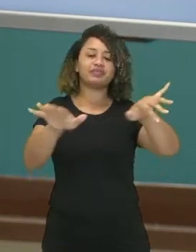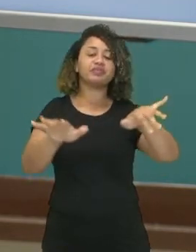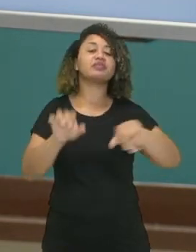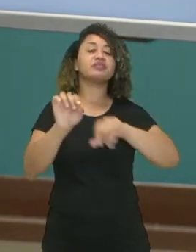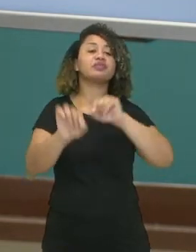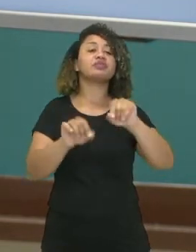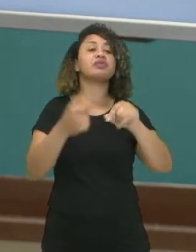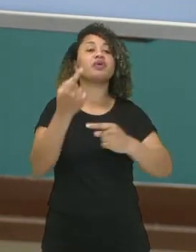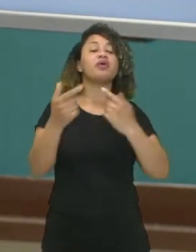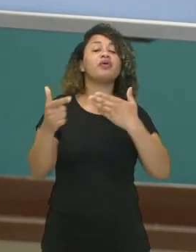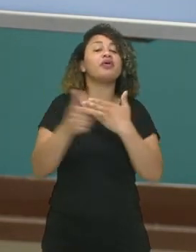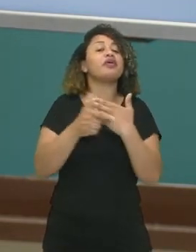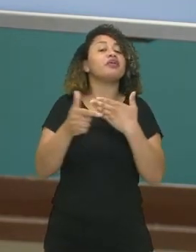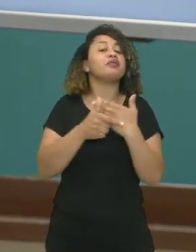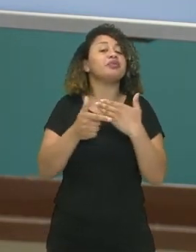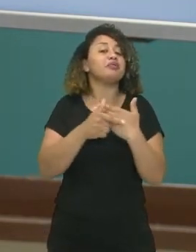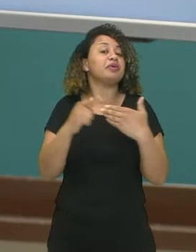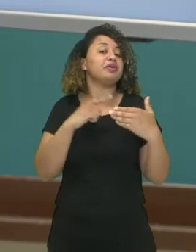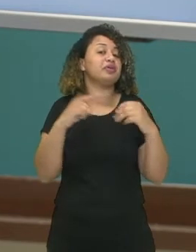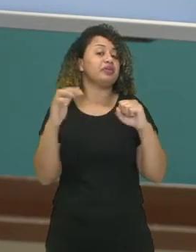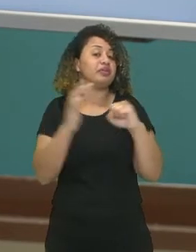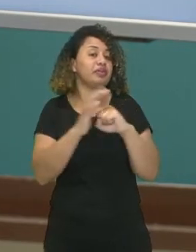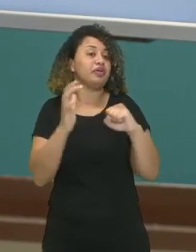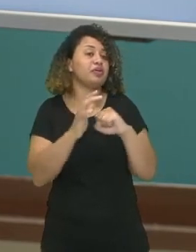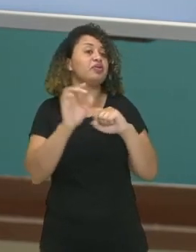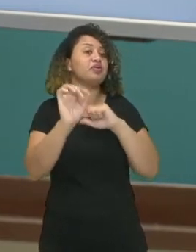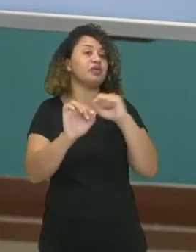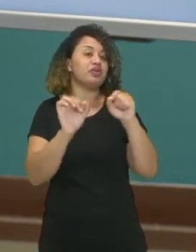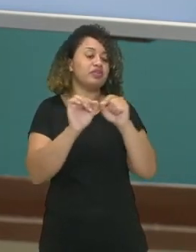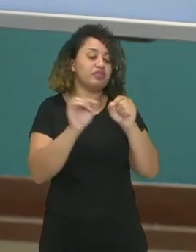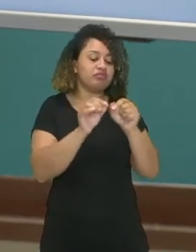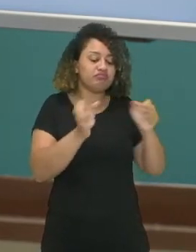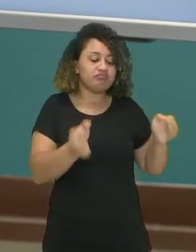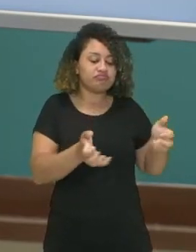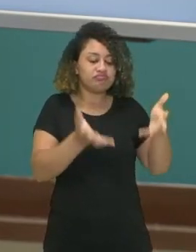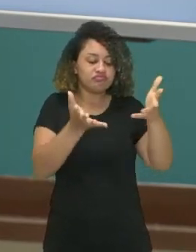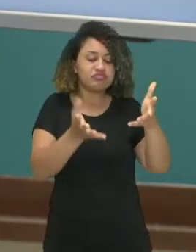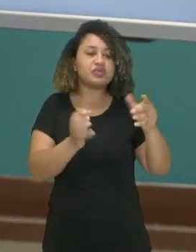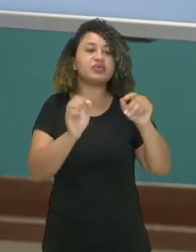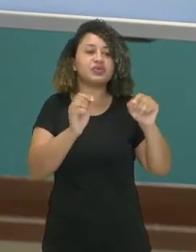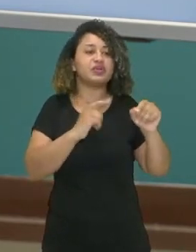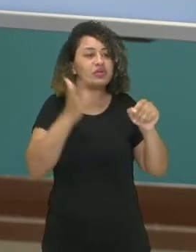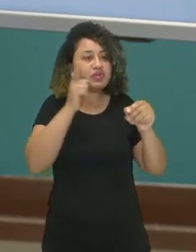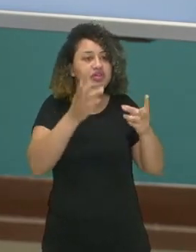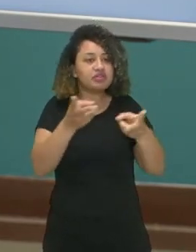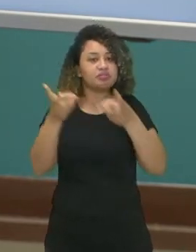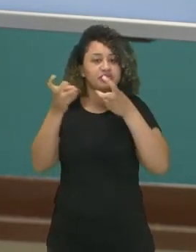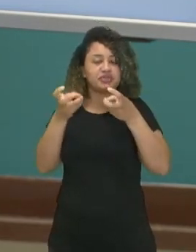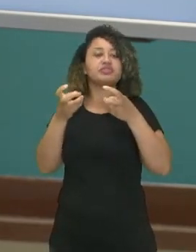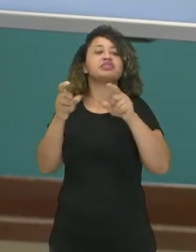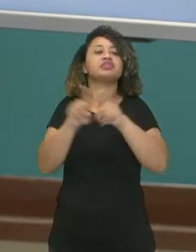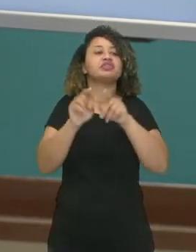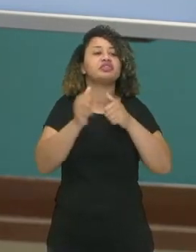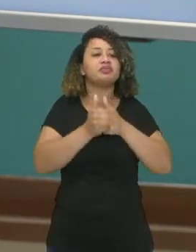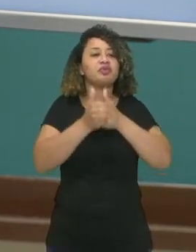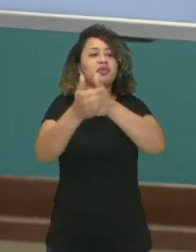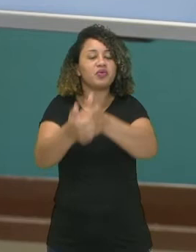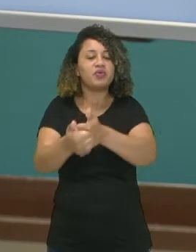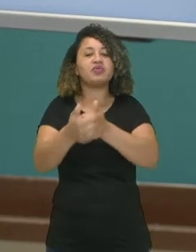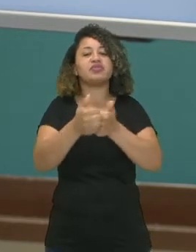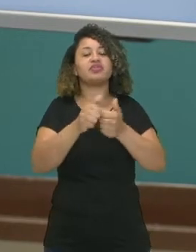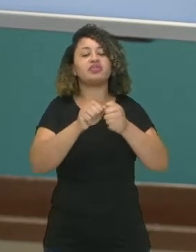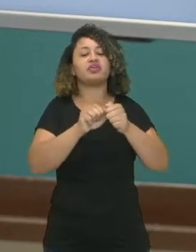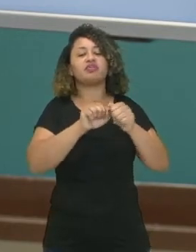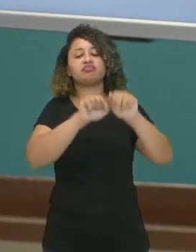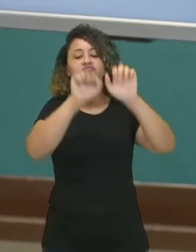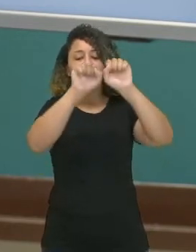função, então, desse neurônio? Levar os estímulos que são percebidos e conduzir para diferentes partes